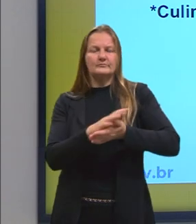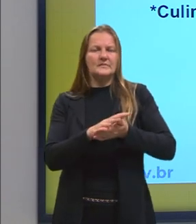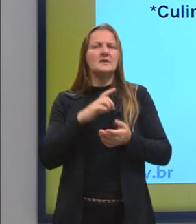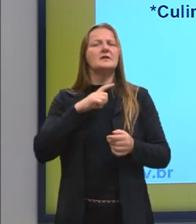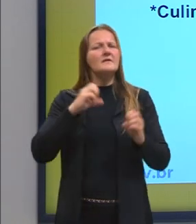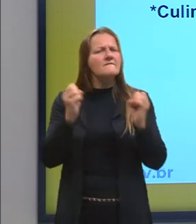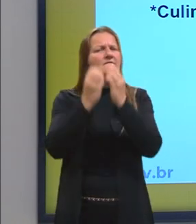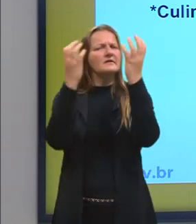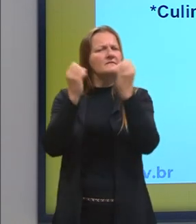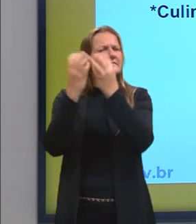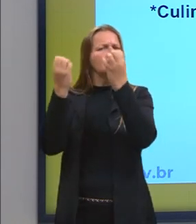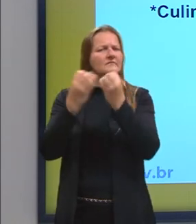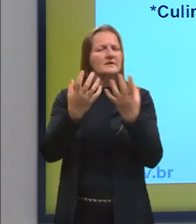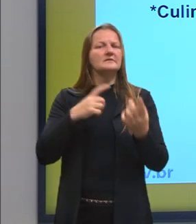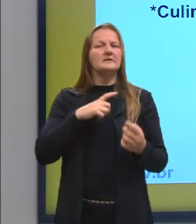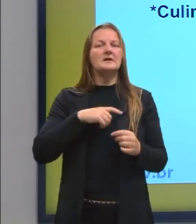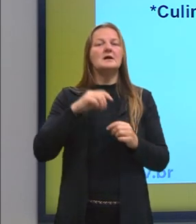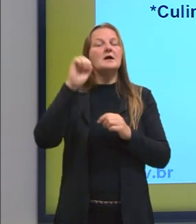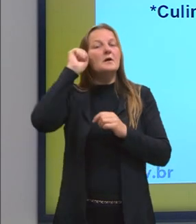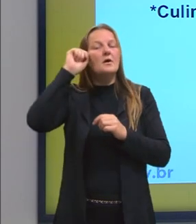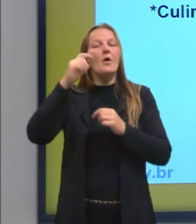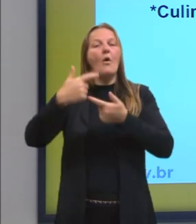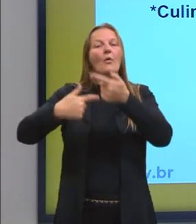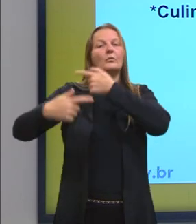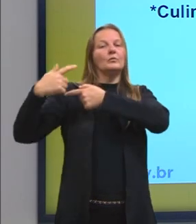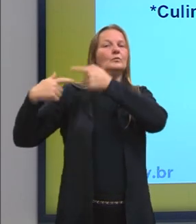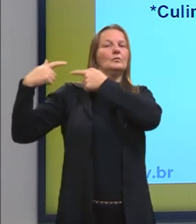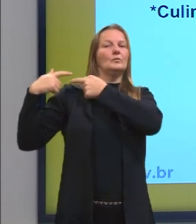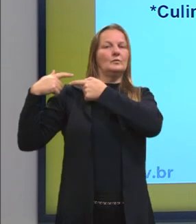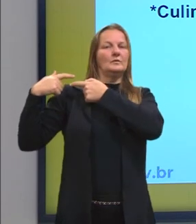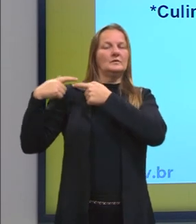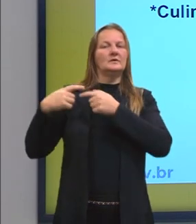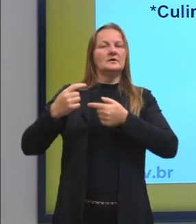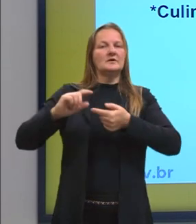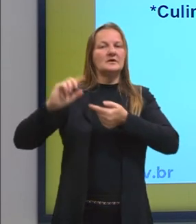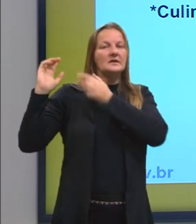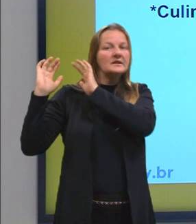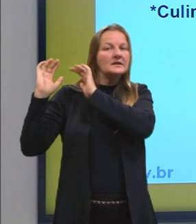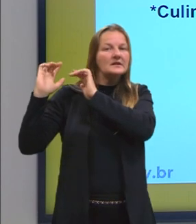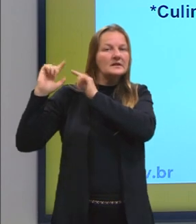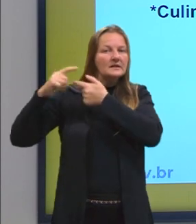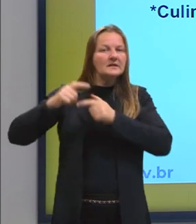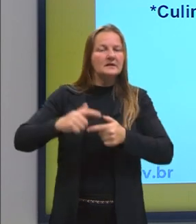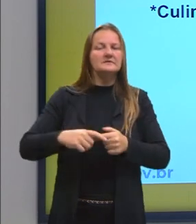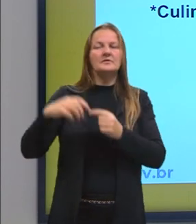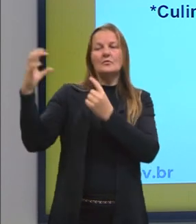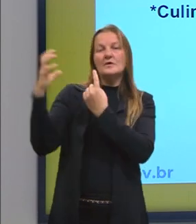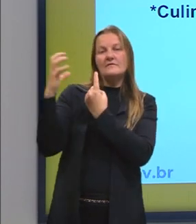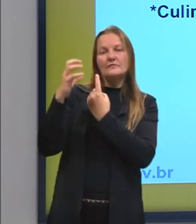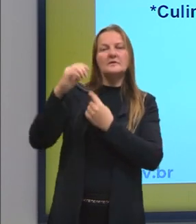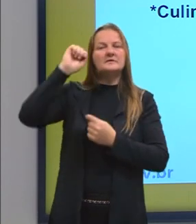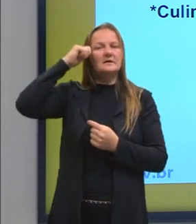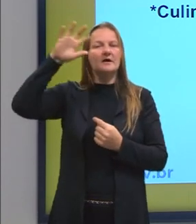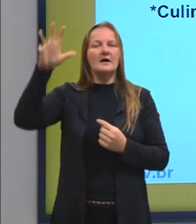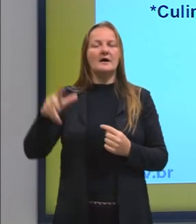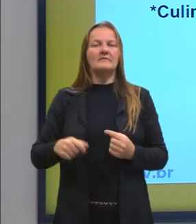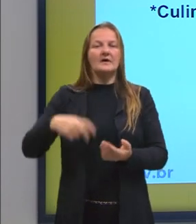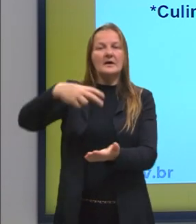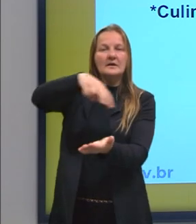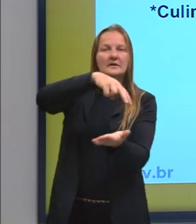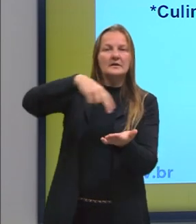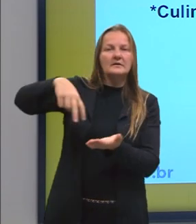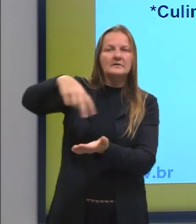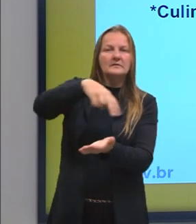nossas festas. É uma herança bem-vinda da influência africana. E na dança,